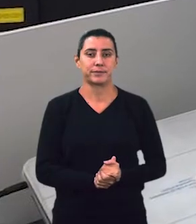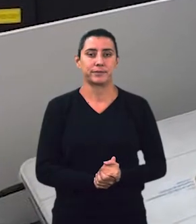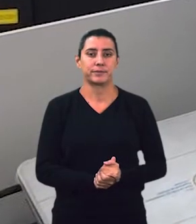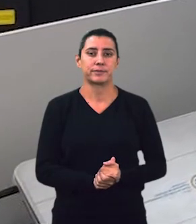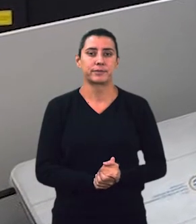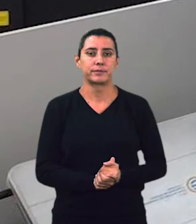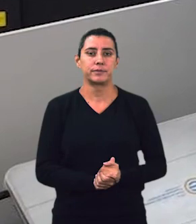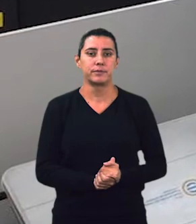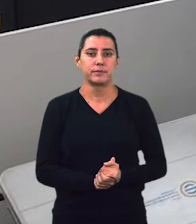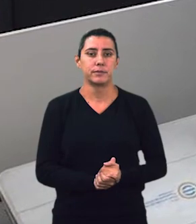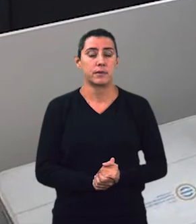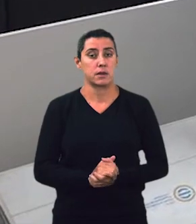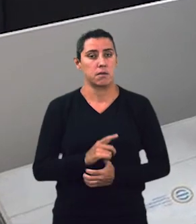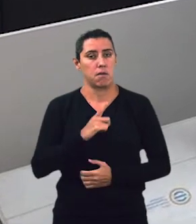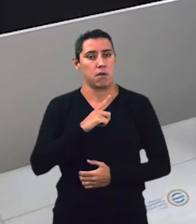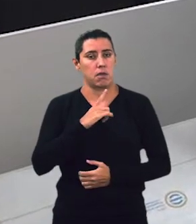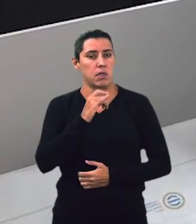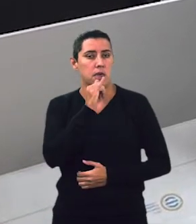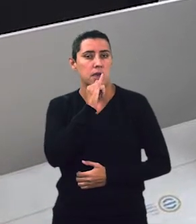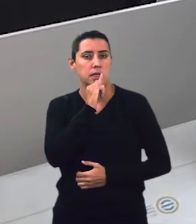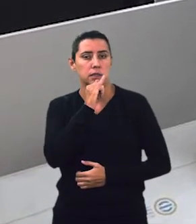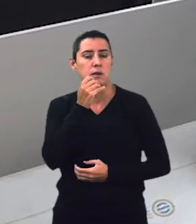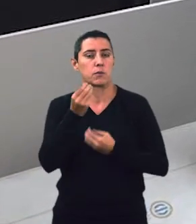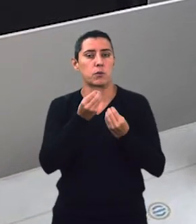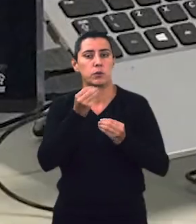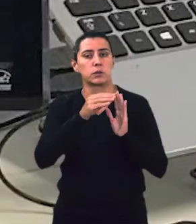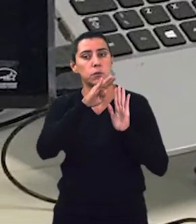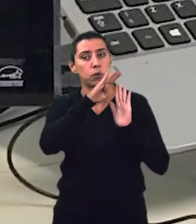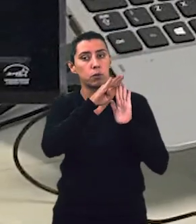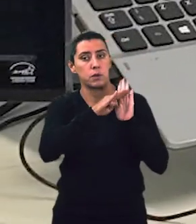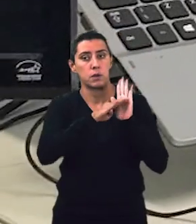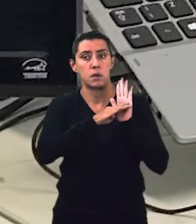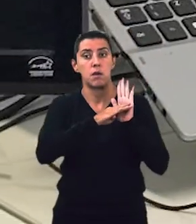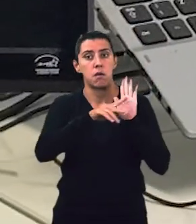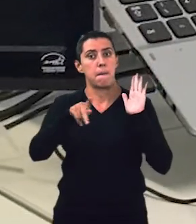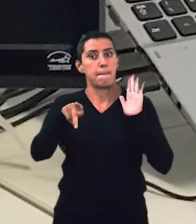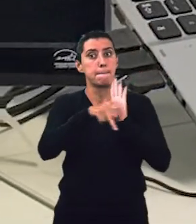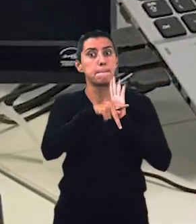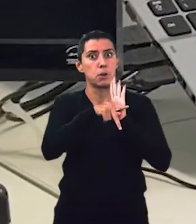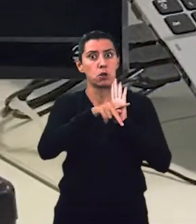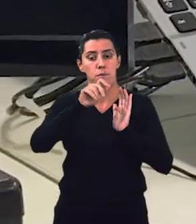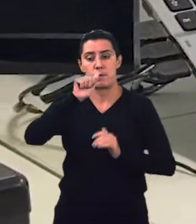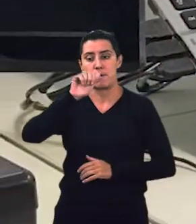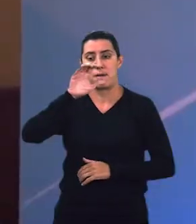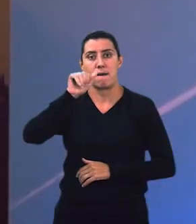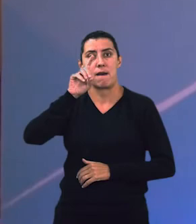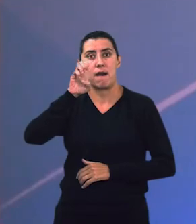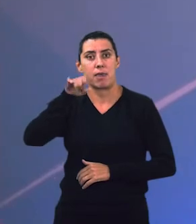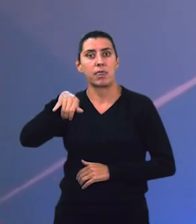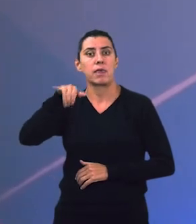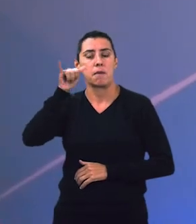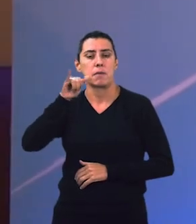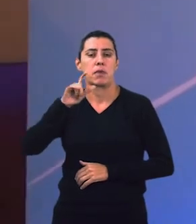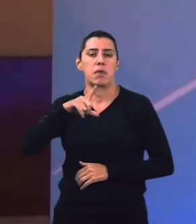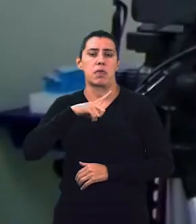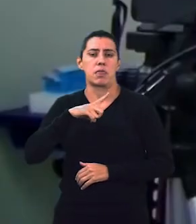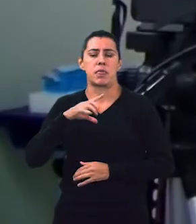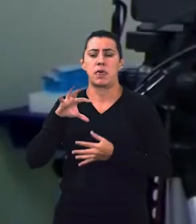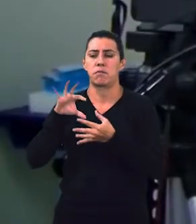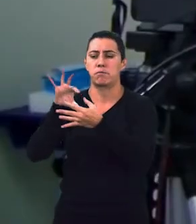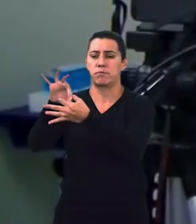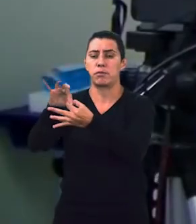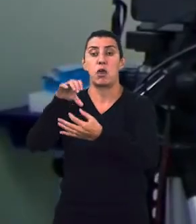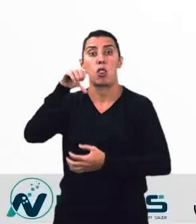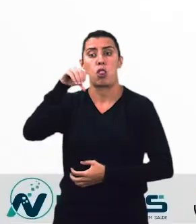Um dos melhores exemplos é o nosso programa ICT Academy, uma iniciativa em conjunto com mais de 90 instituições que